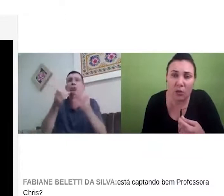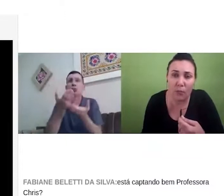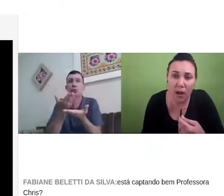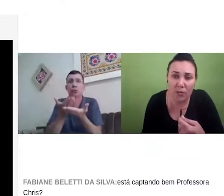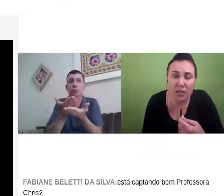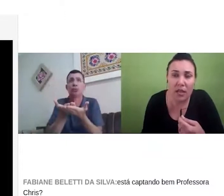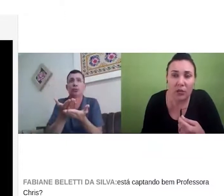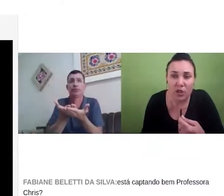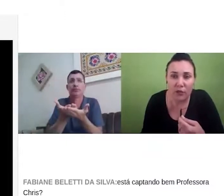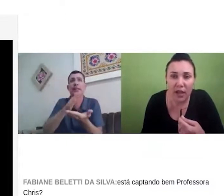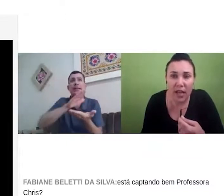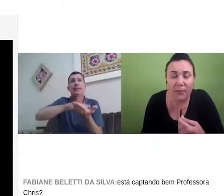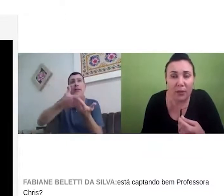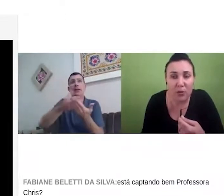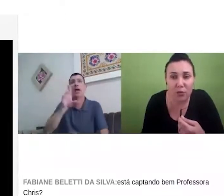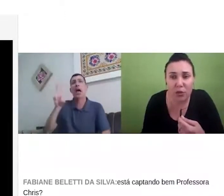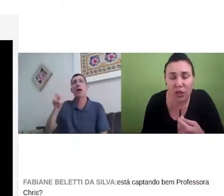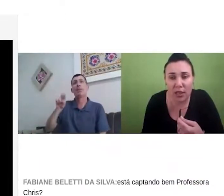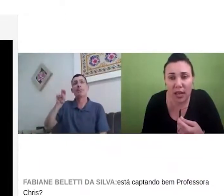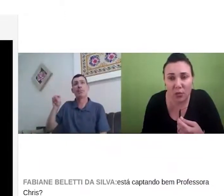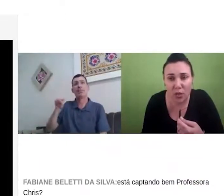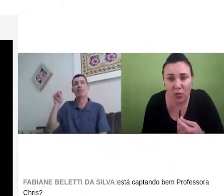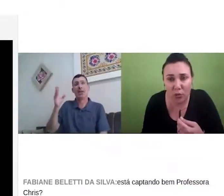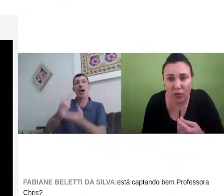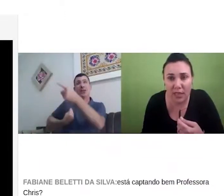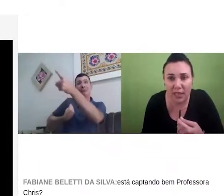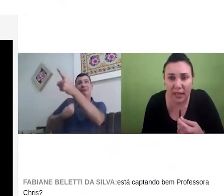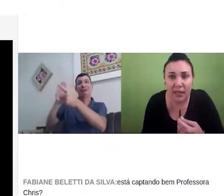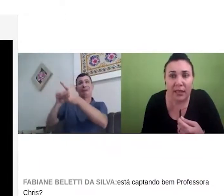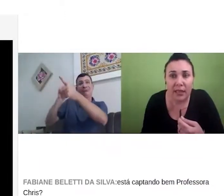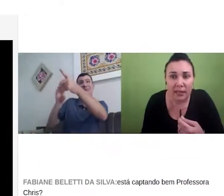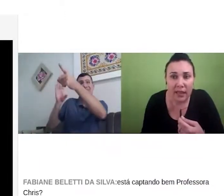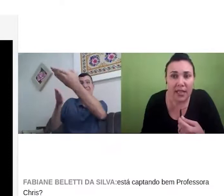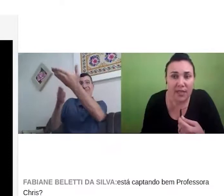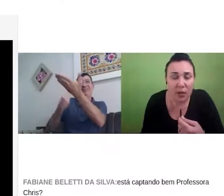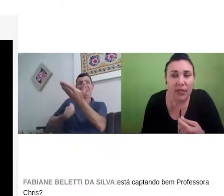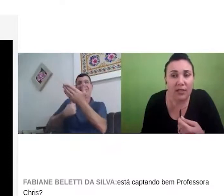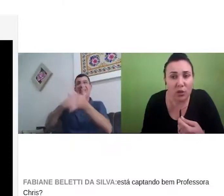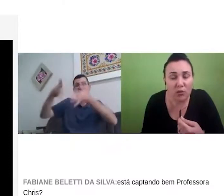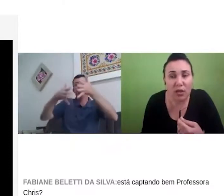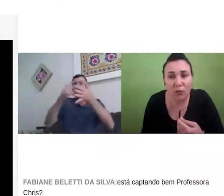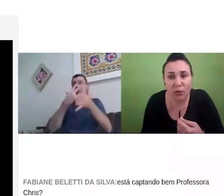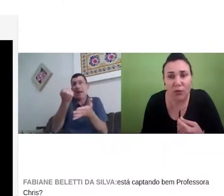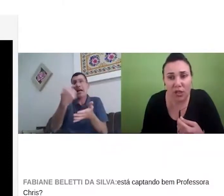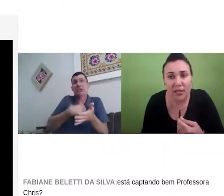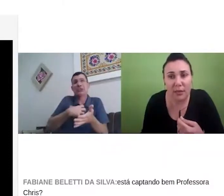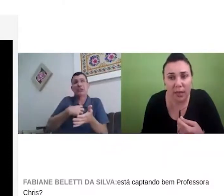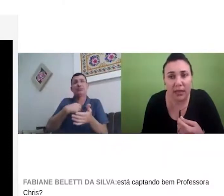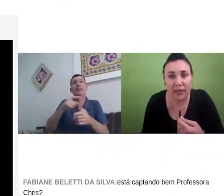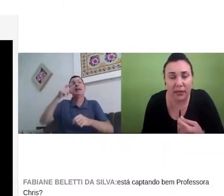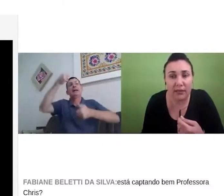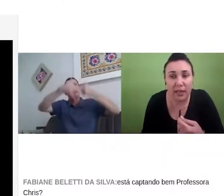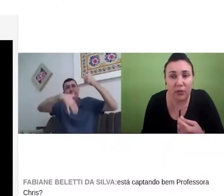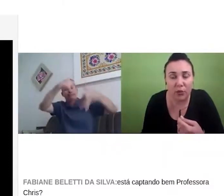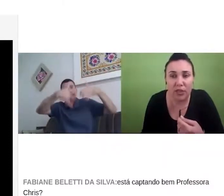que são pausas durante a fala para que o surdo tire a sua dúvida. Às vezes, acontece de alguns alunos ou ouvintes também